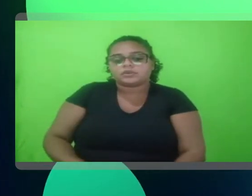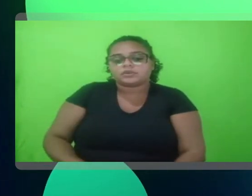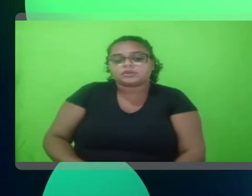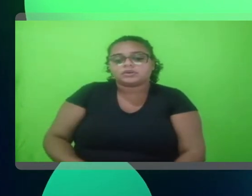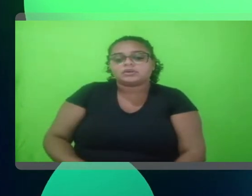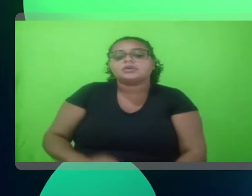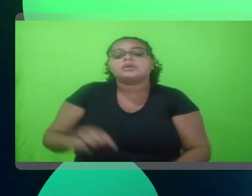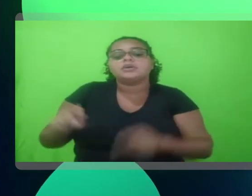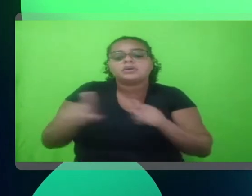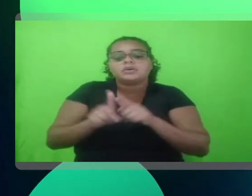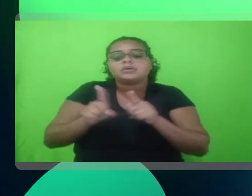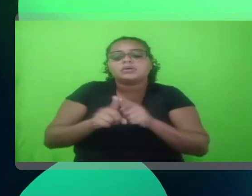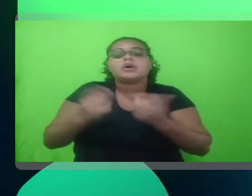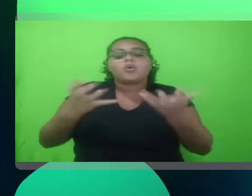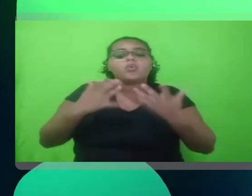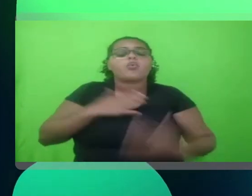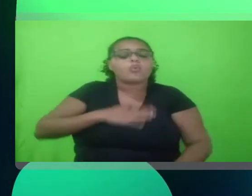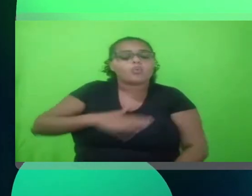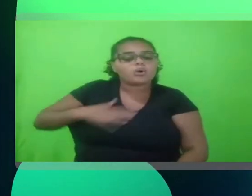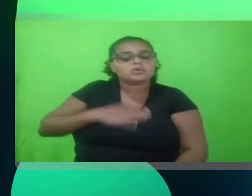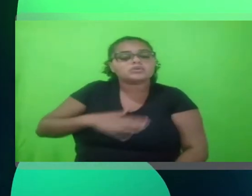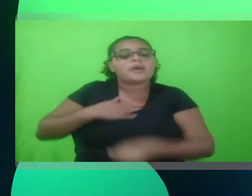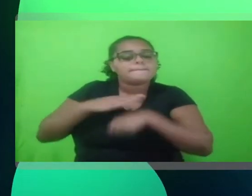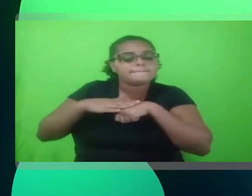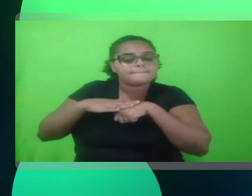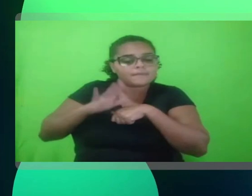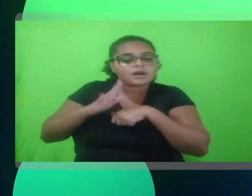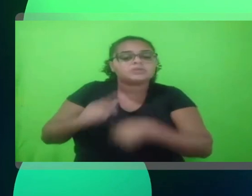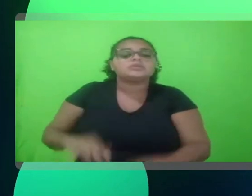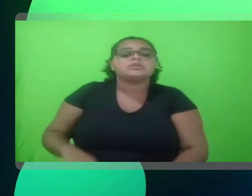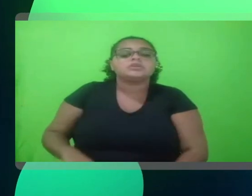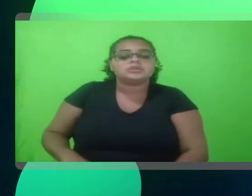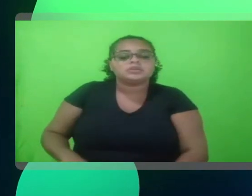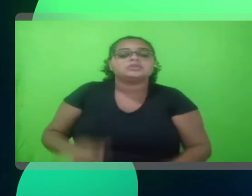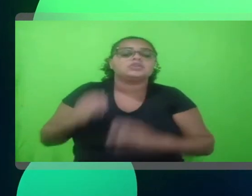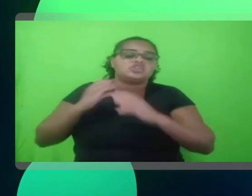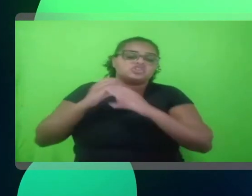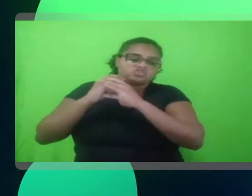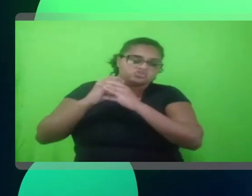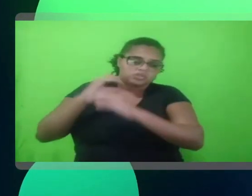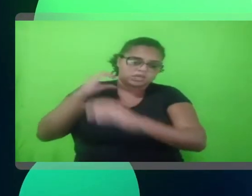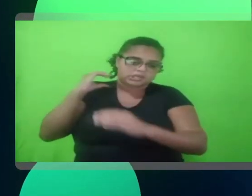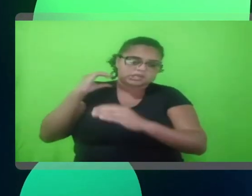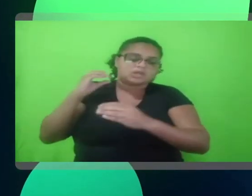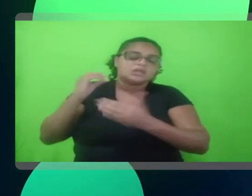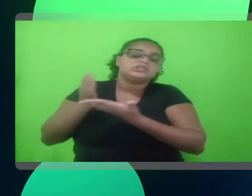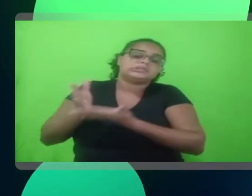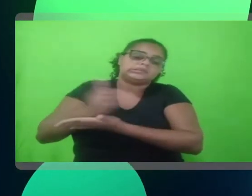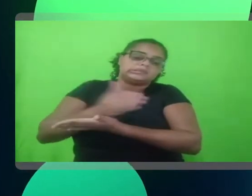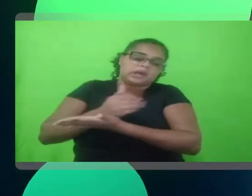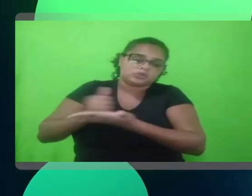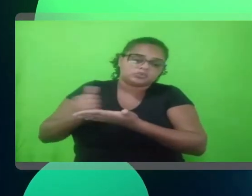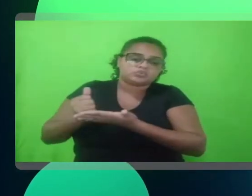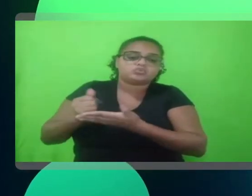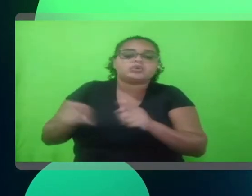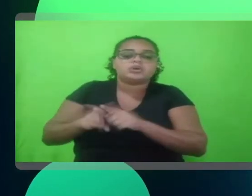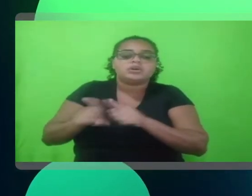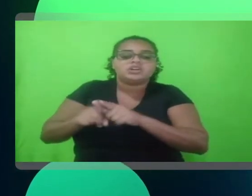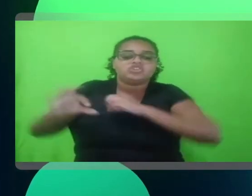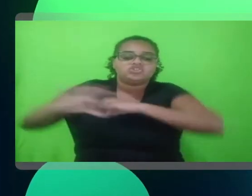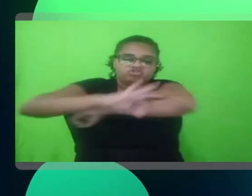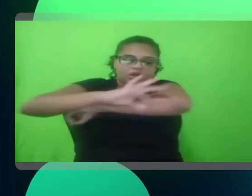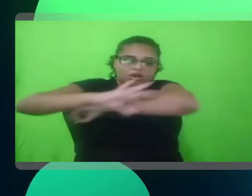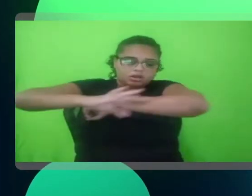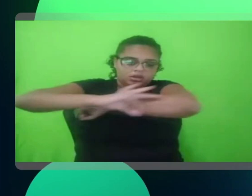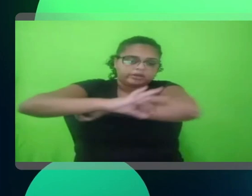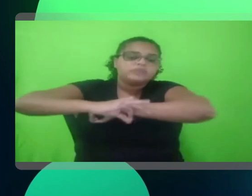Da parte de orquestração, para quem gosta um pouquinho mais de engenharia de dados e tal, a gente tem muita